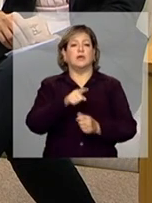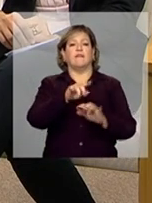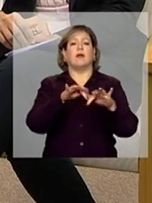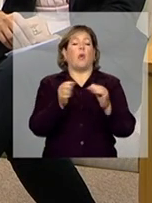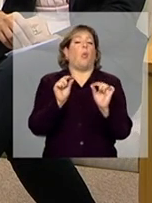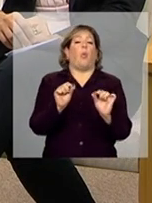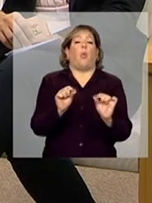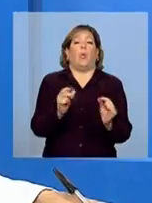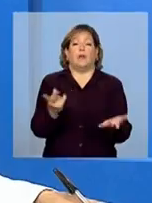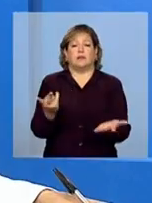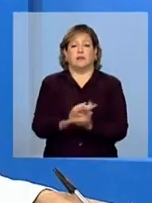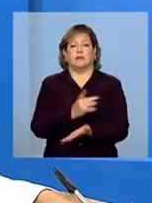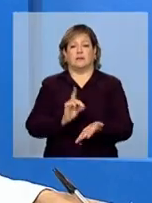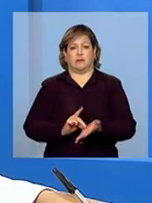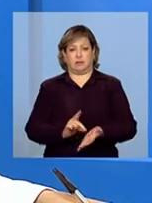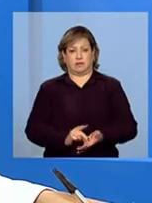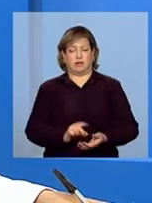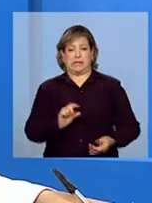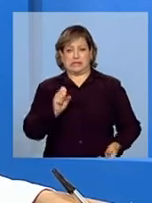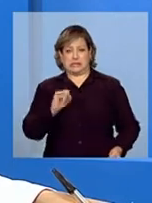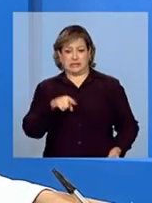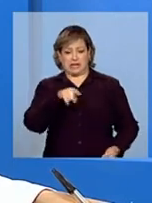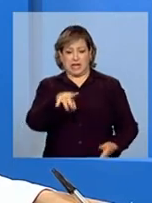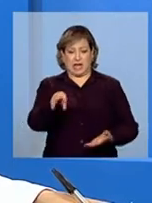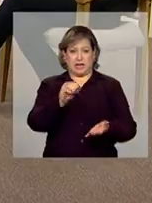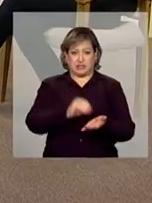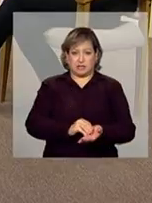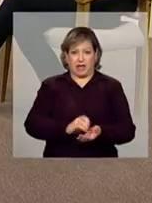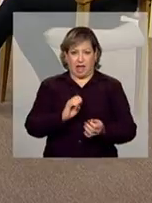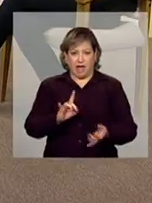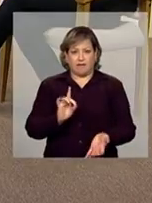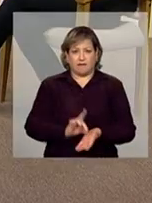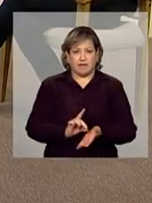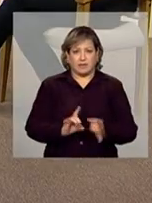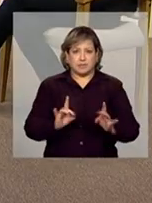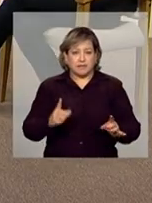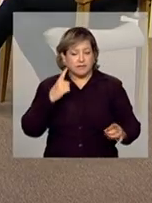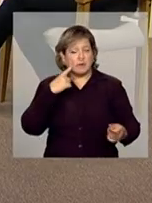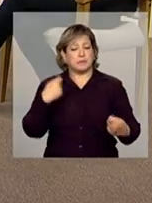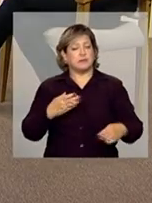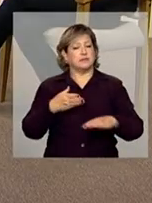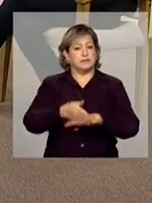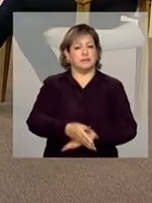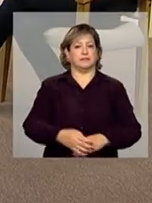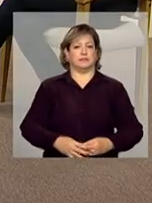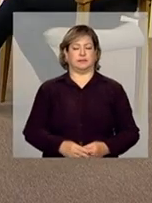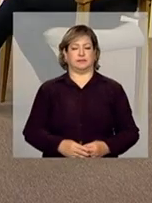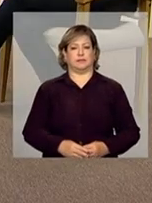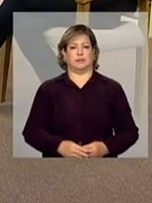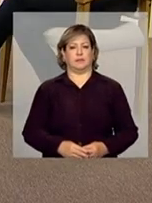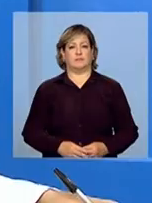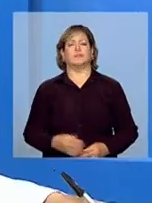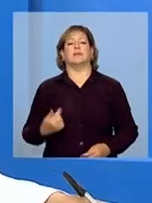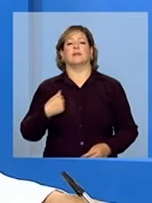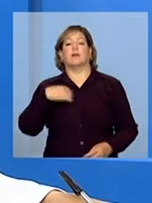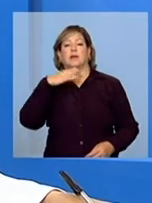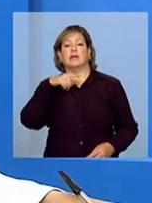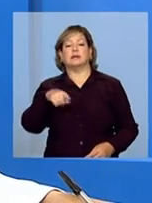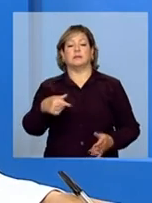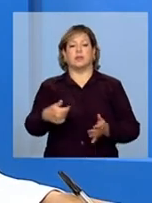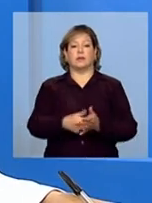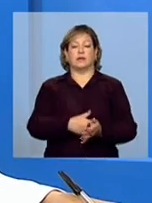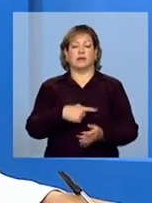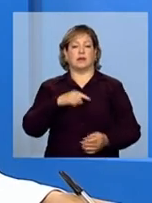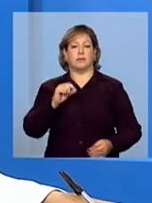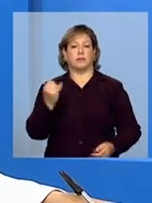ocorrendo, se realmente aquele indício, aquele registro se confirma. Eu achei essa pergunta que veio agora muito importante, porque acontece